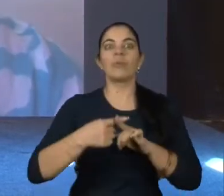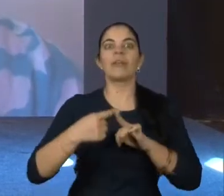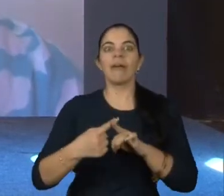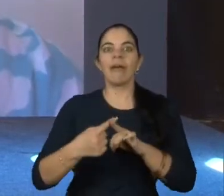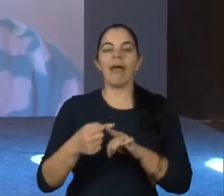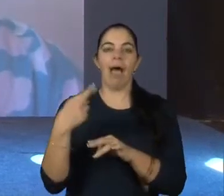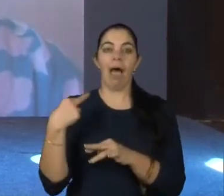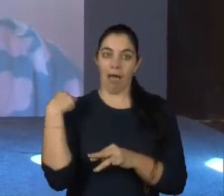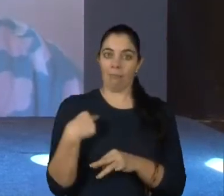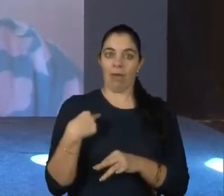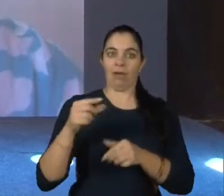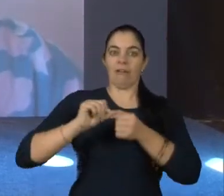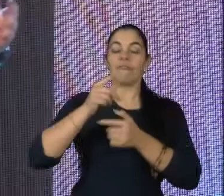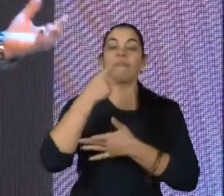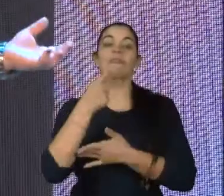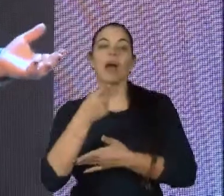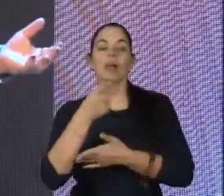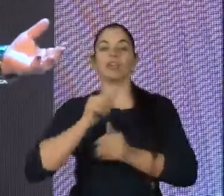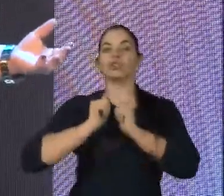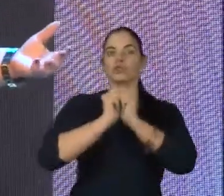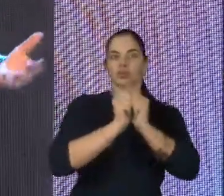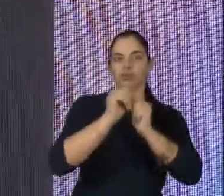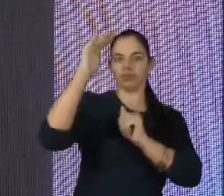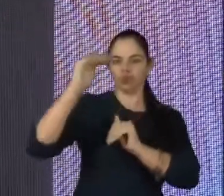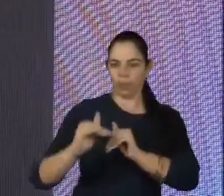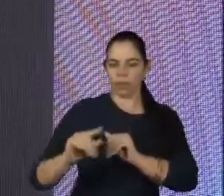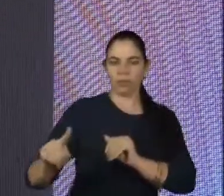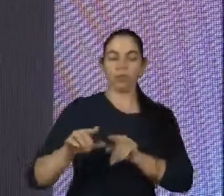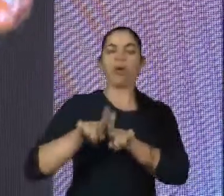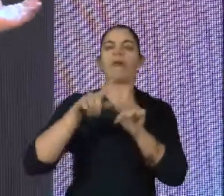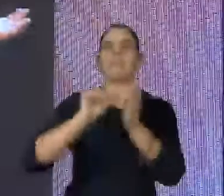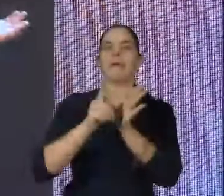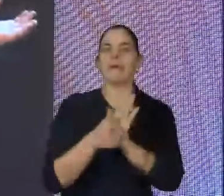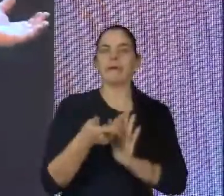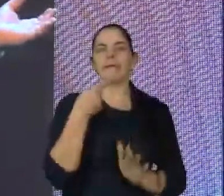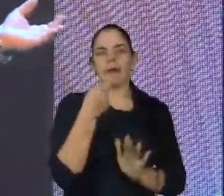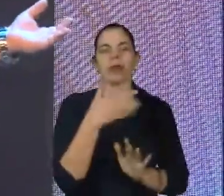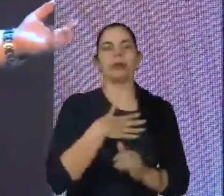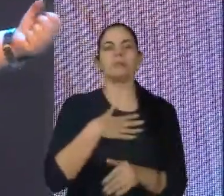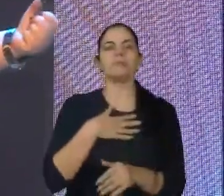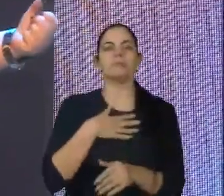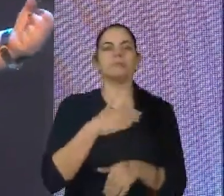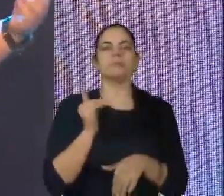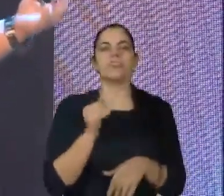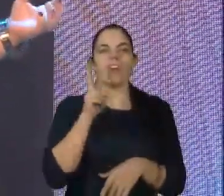fala, ao mesmo tempo, tanto do lenismo, né, dessa questão também, que, hoje em dia, eu acho que a gente consegue